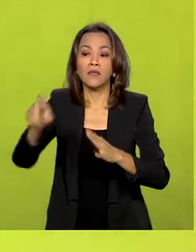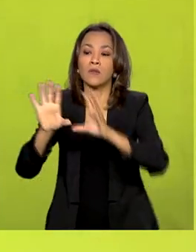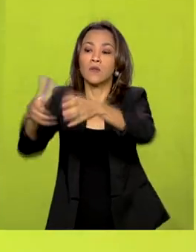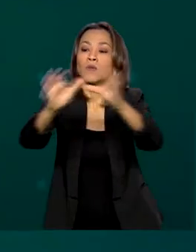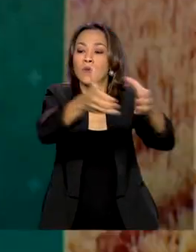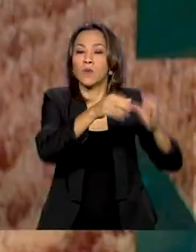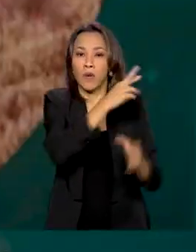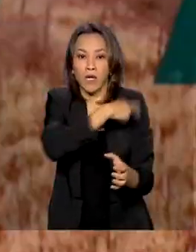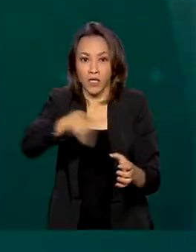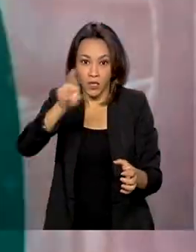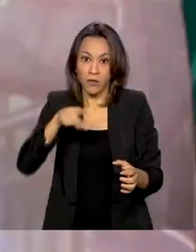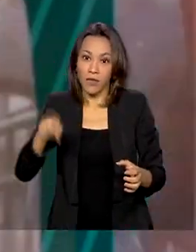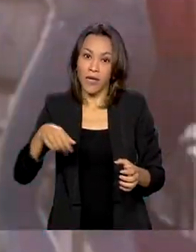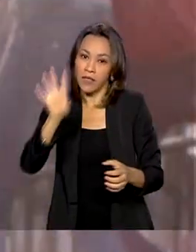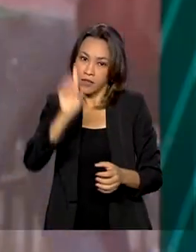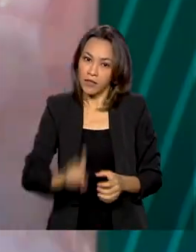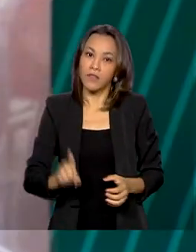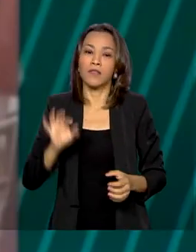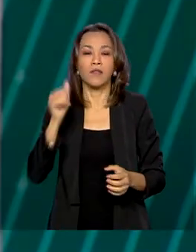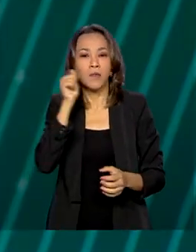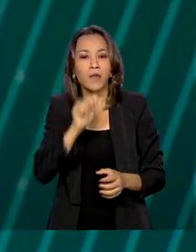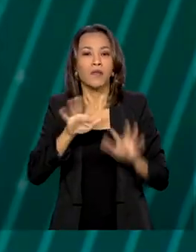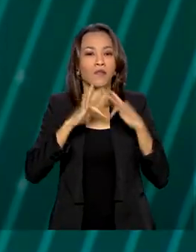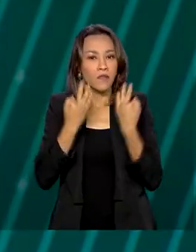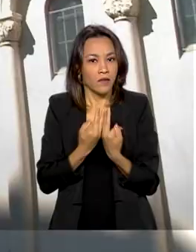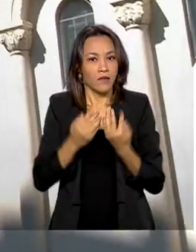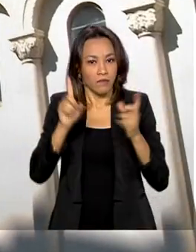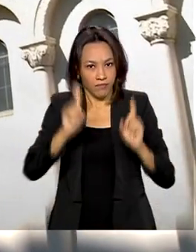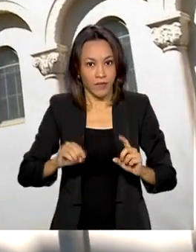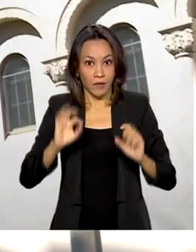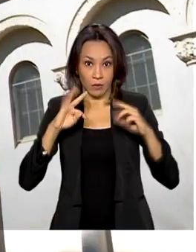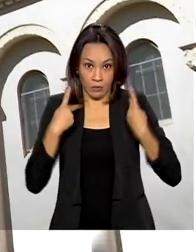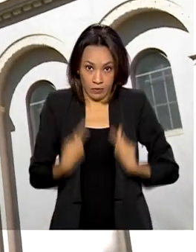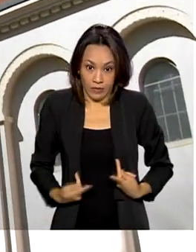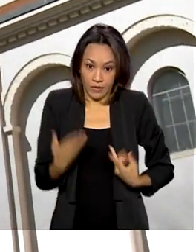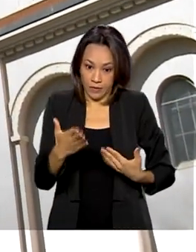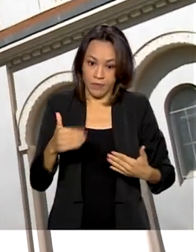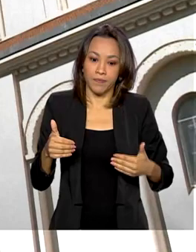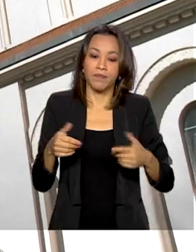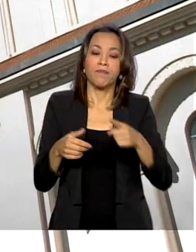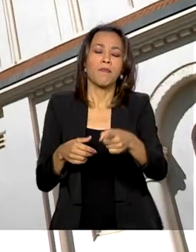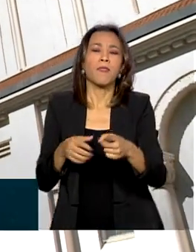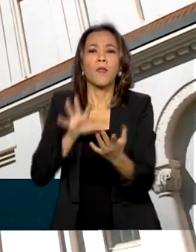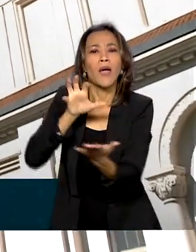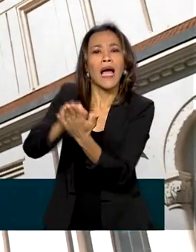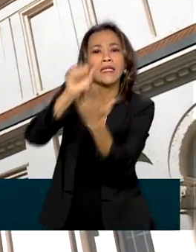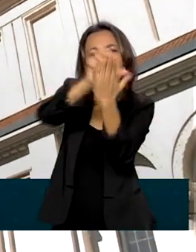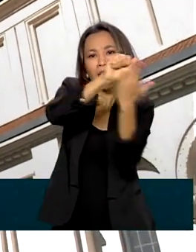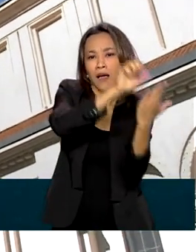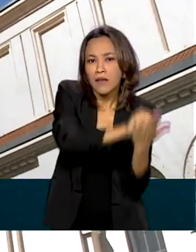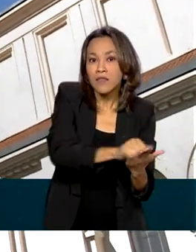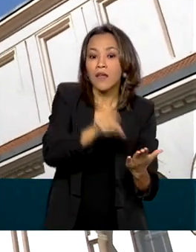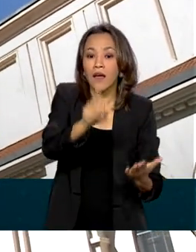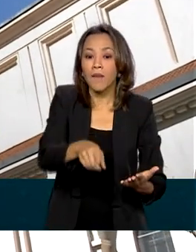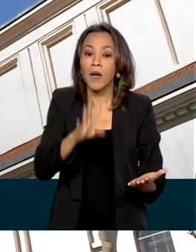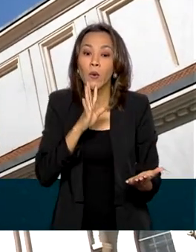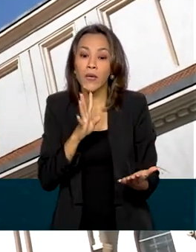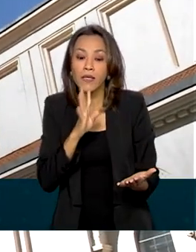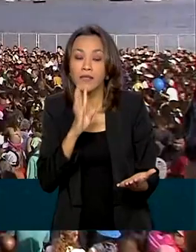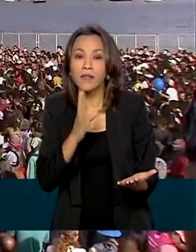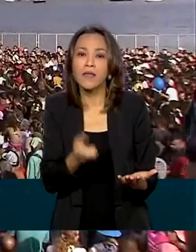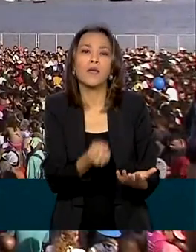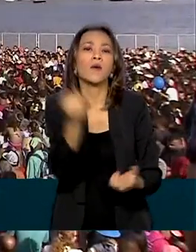Ministério da Mulher, da Família e dos Direitos Humanos. O cadastro é para conhecer as instituições